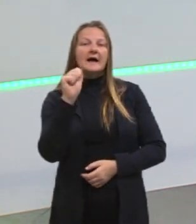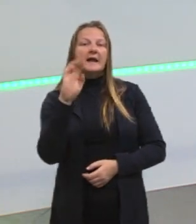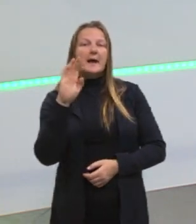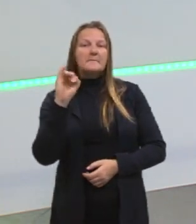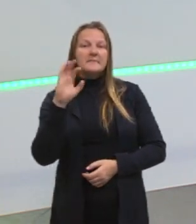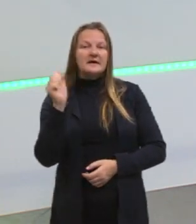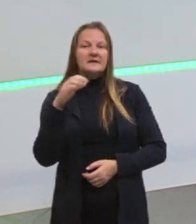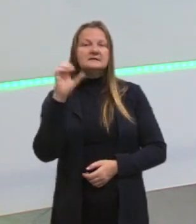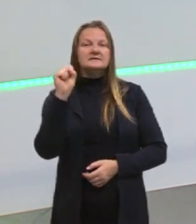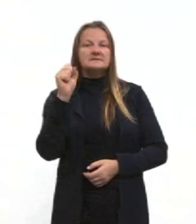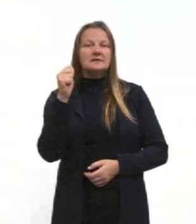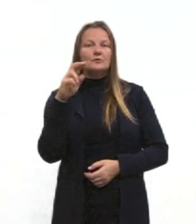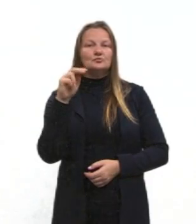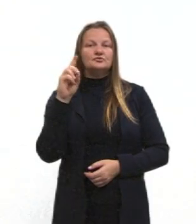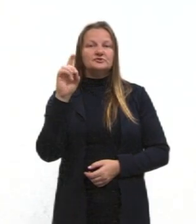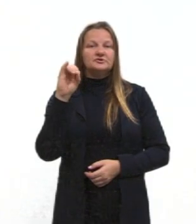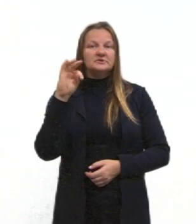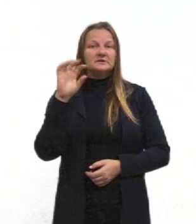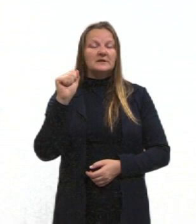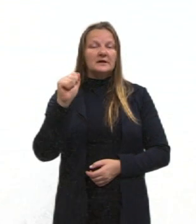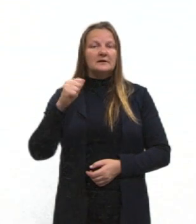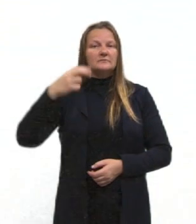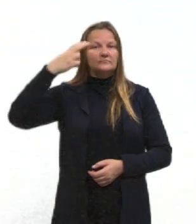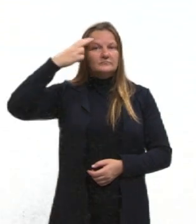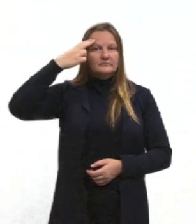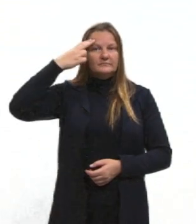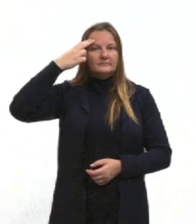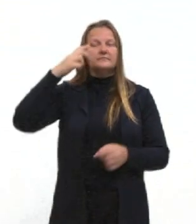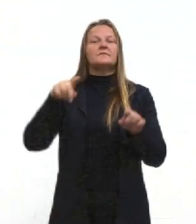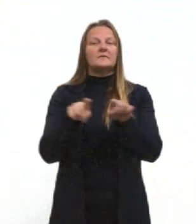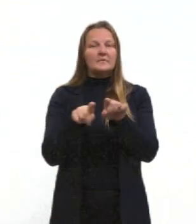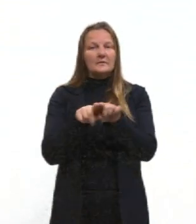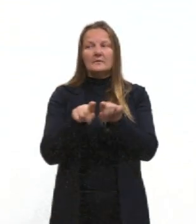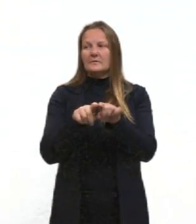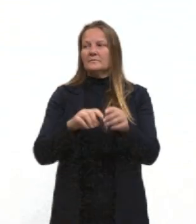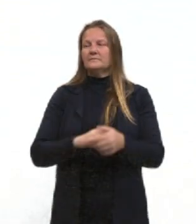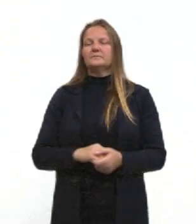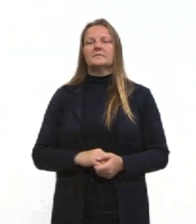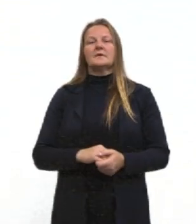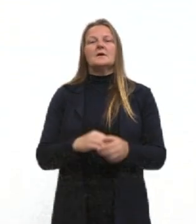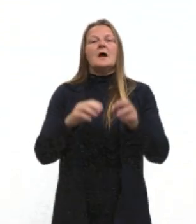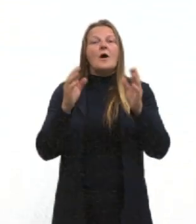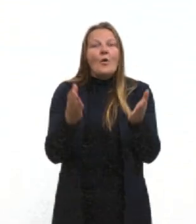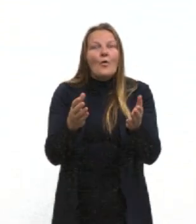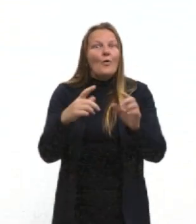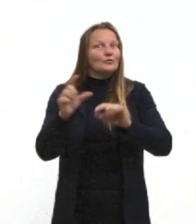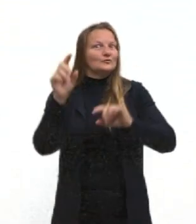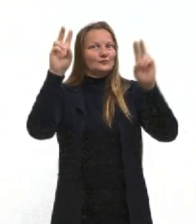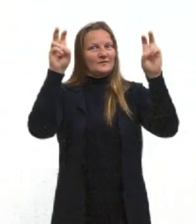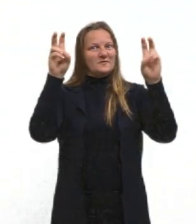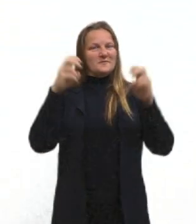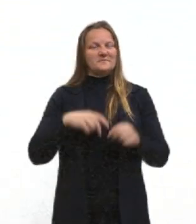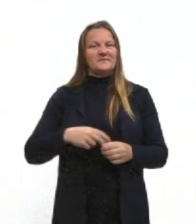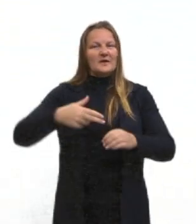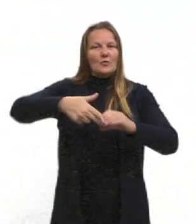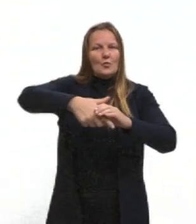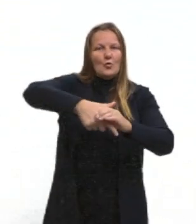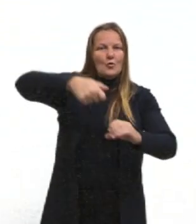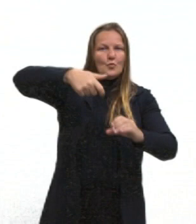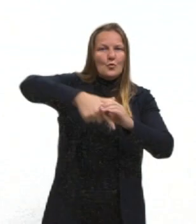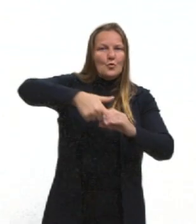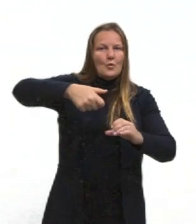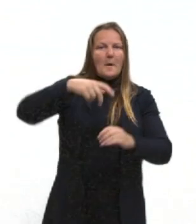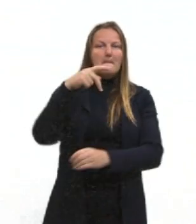Olha só, dentro dessa diversidade étnica, então nós temos várias questões relacionadas a isso.